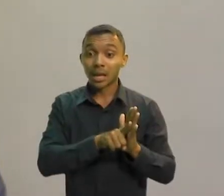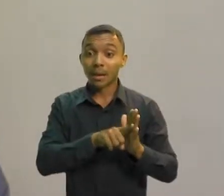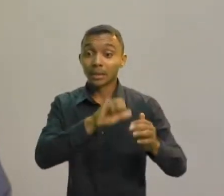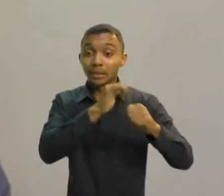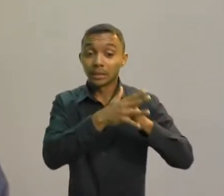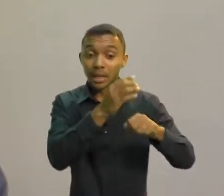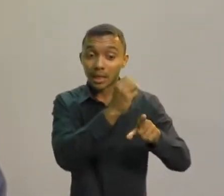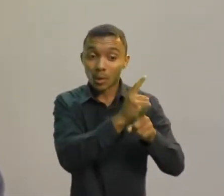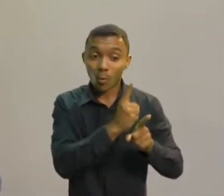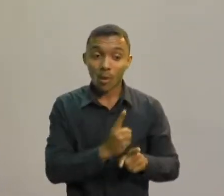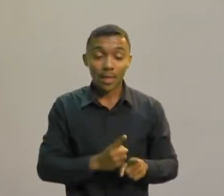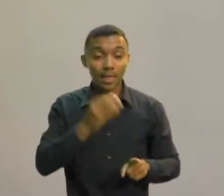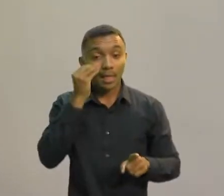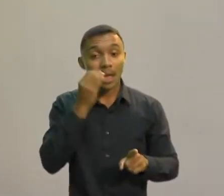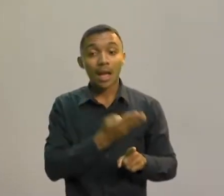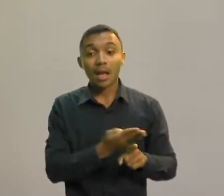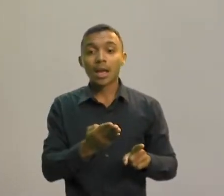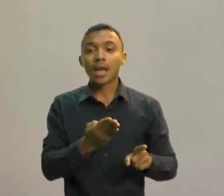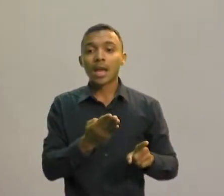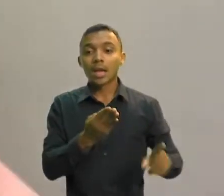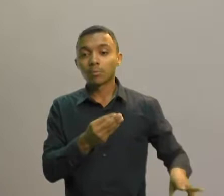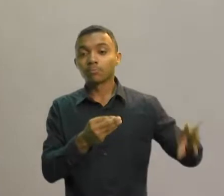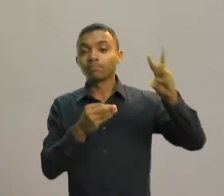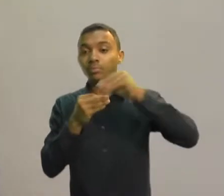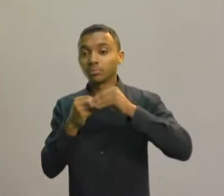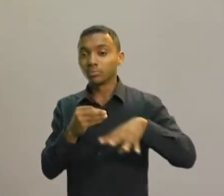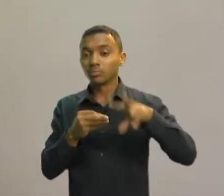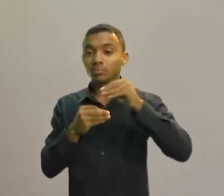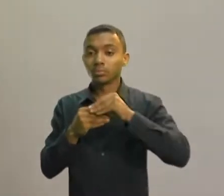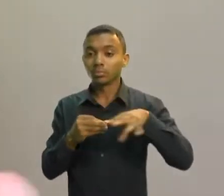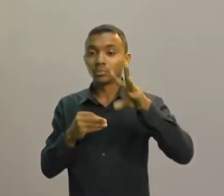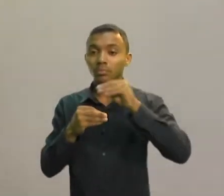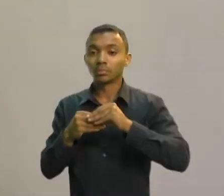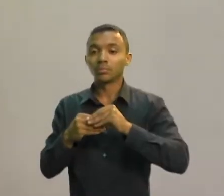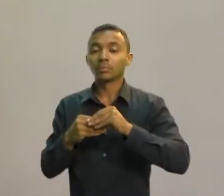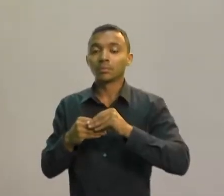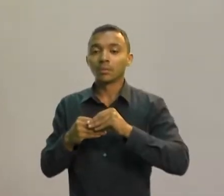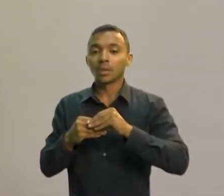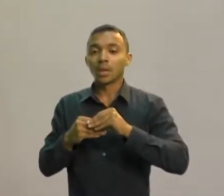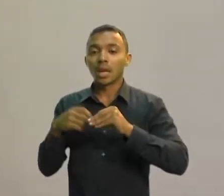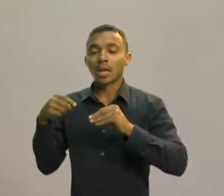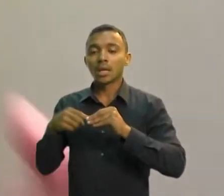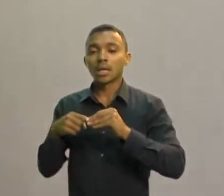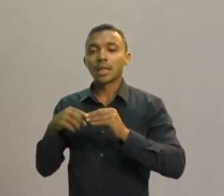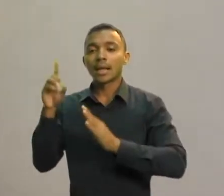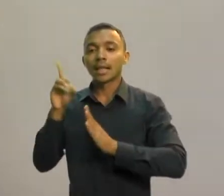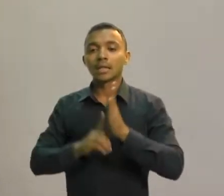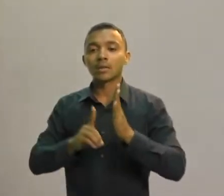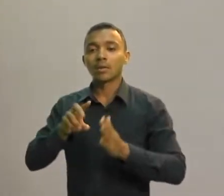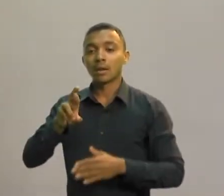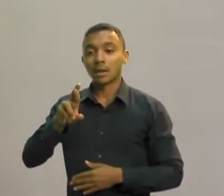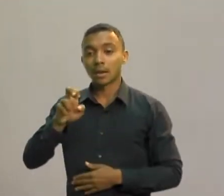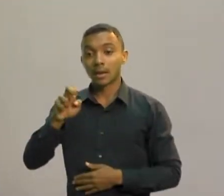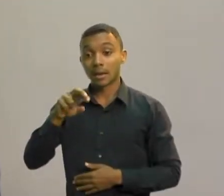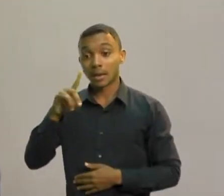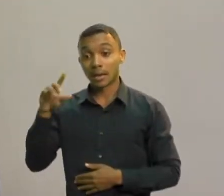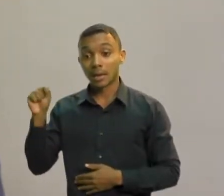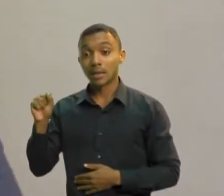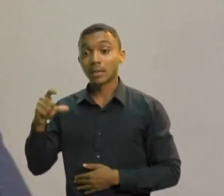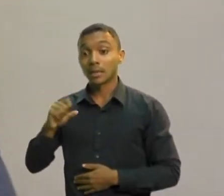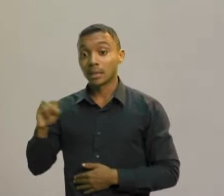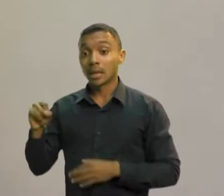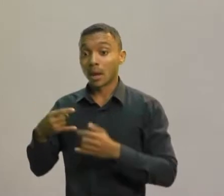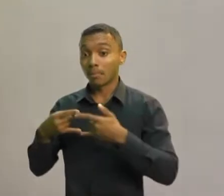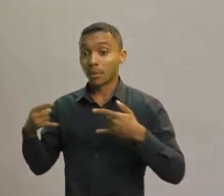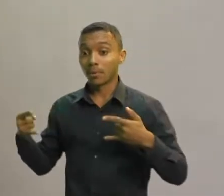abatidos do seu Imposto de Renda, desde que você tenha uma comprovação de recibo ou nota fiscal. Aqueles que são feitos pelo convênio, o